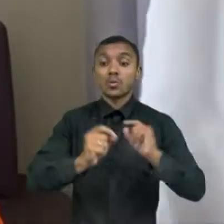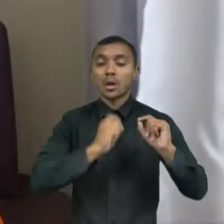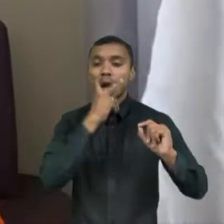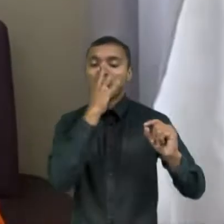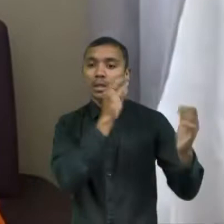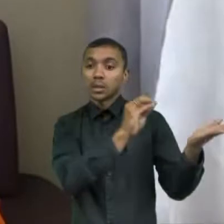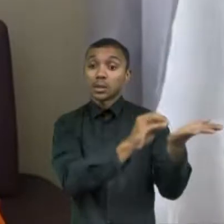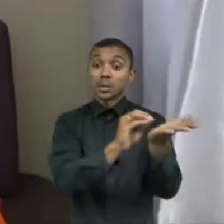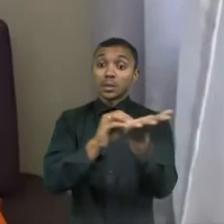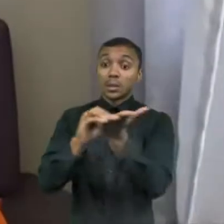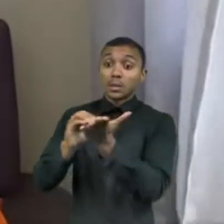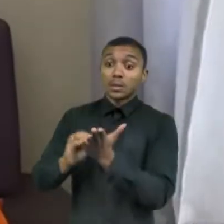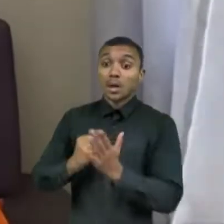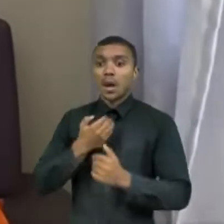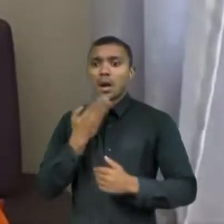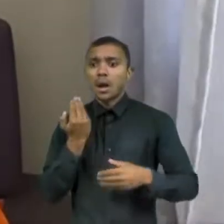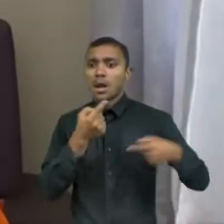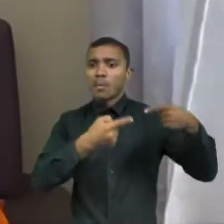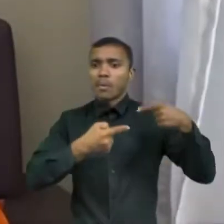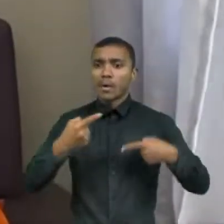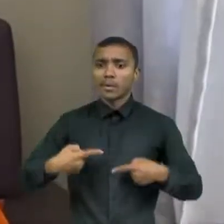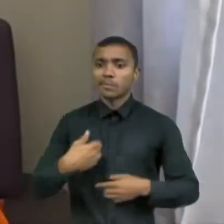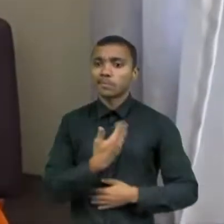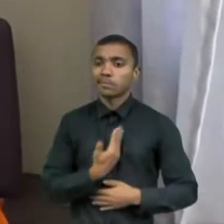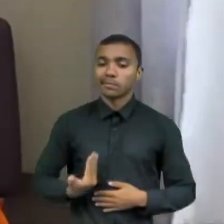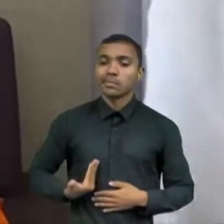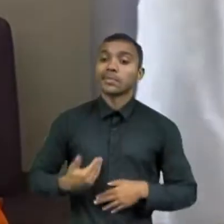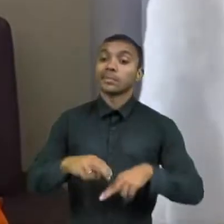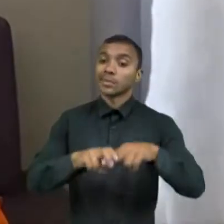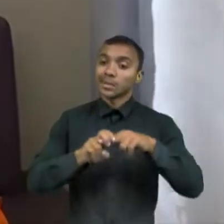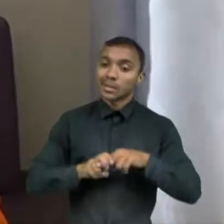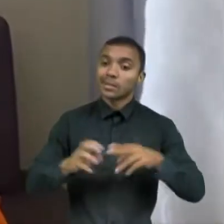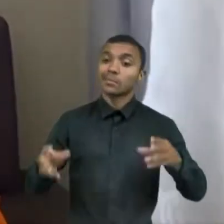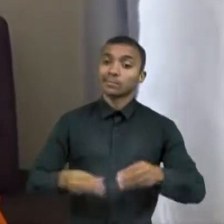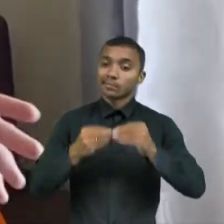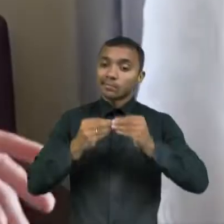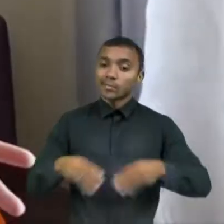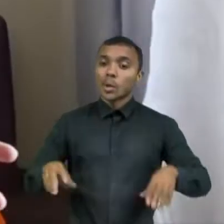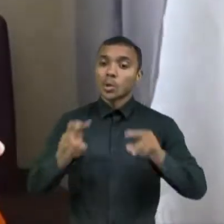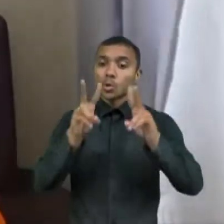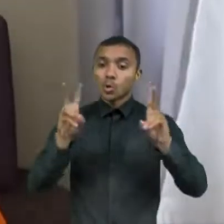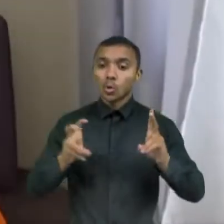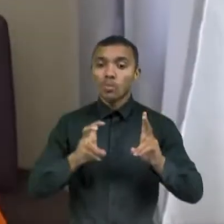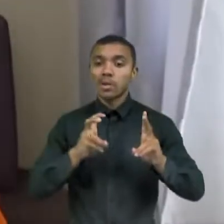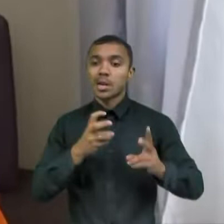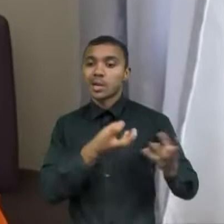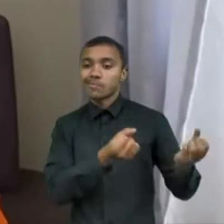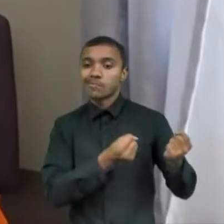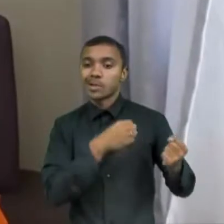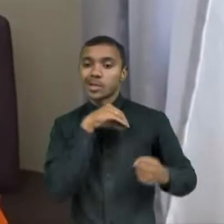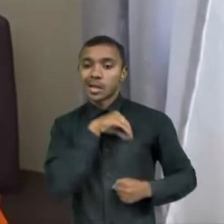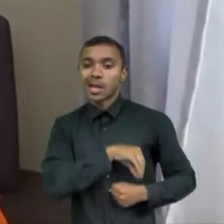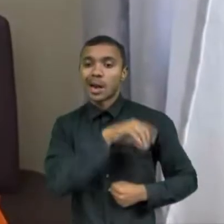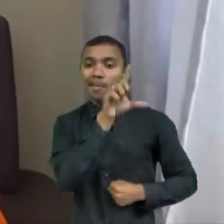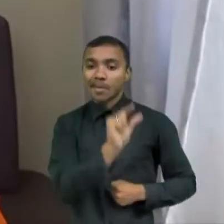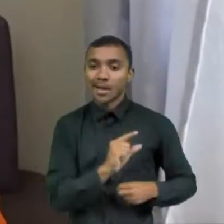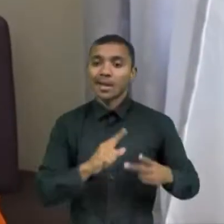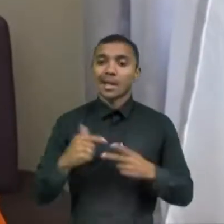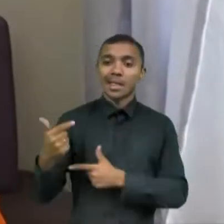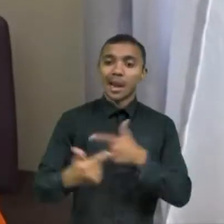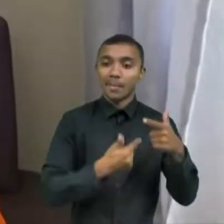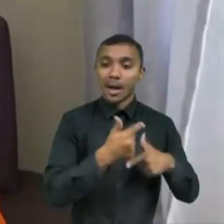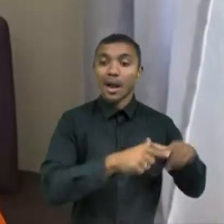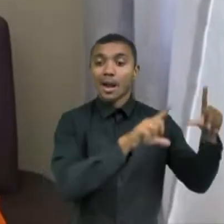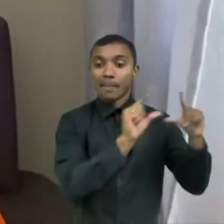importantes políticas públicas que impactam diretamente no crescimento da renda, crescimento do emprego, nos índices de educação e de